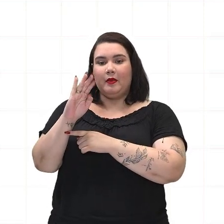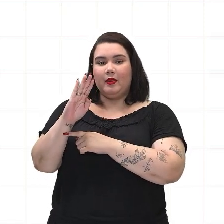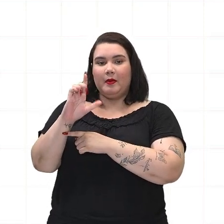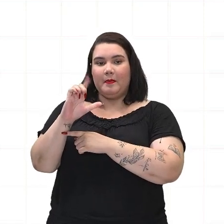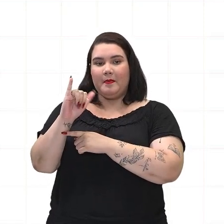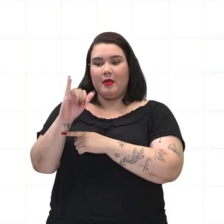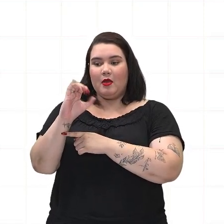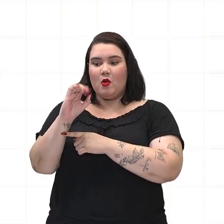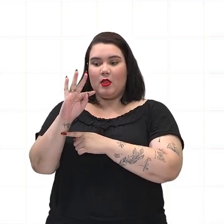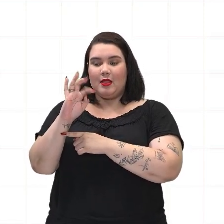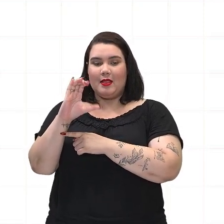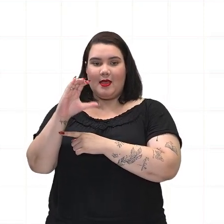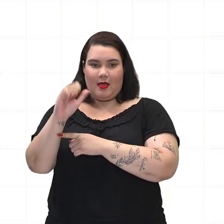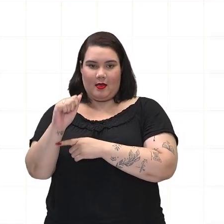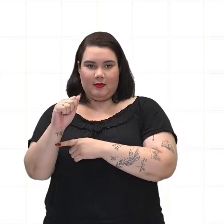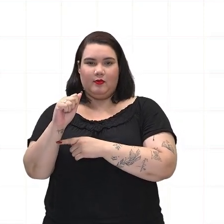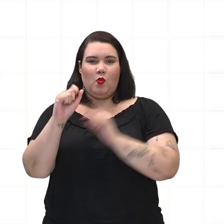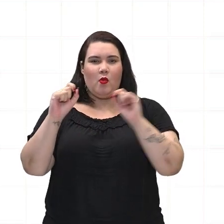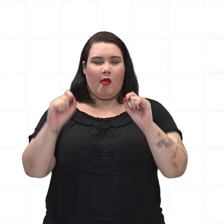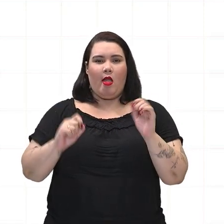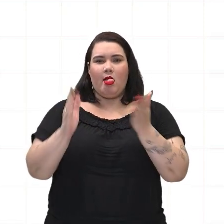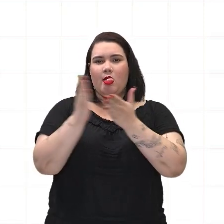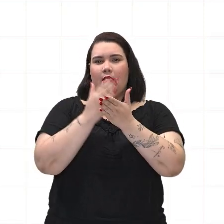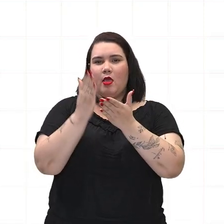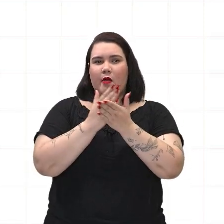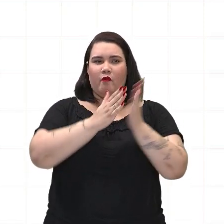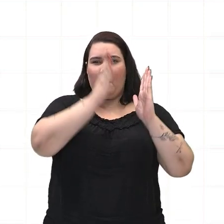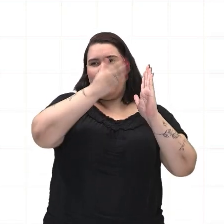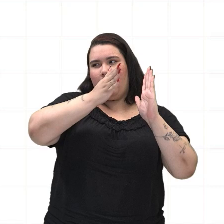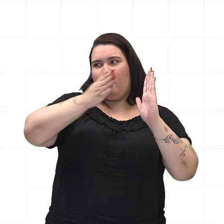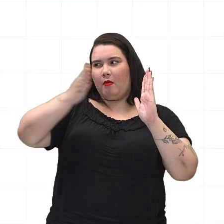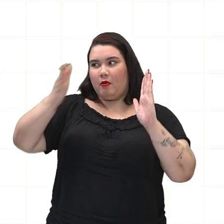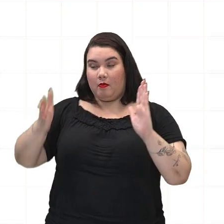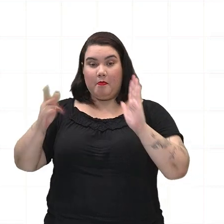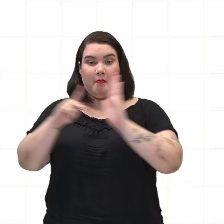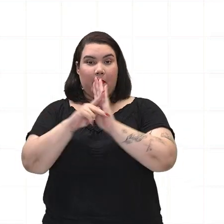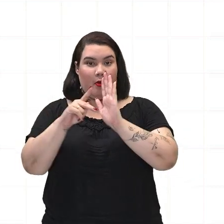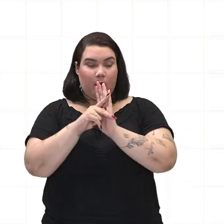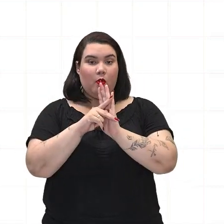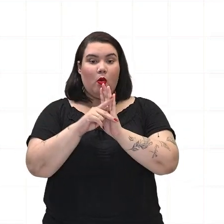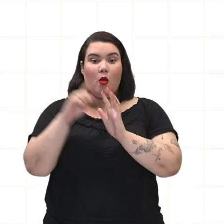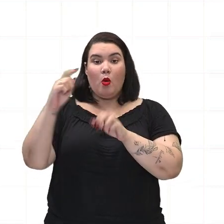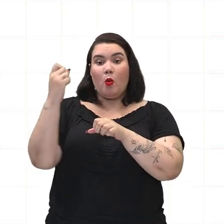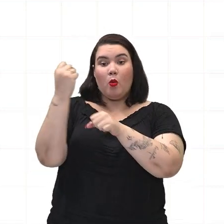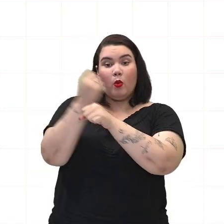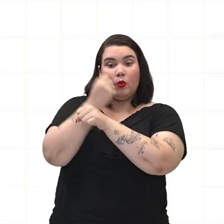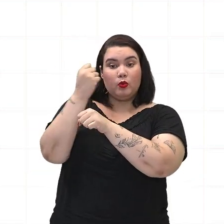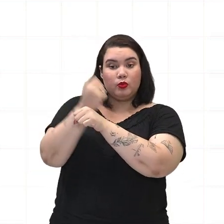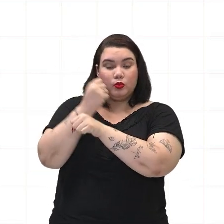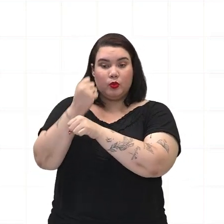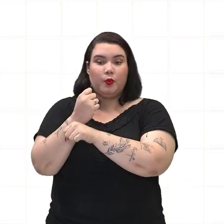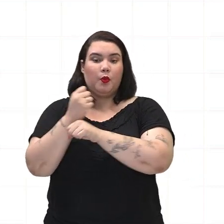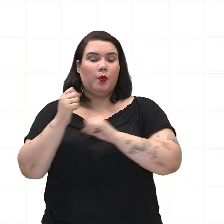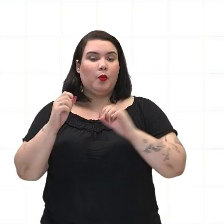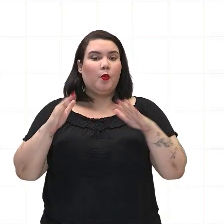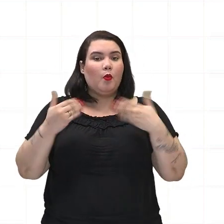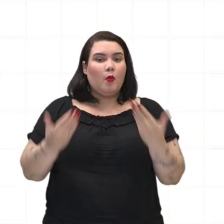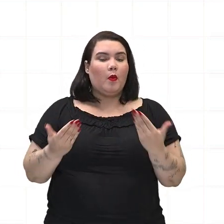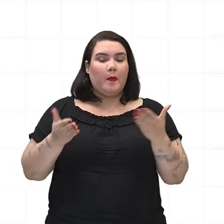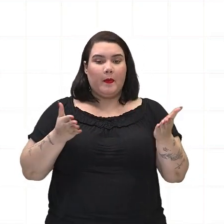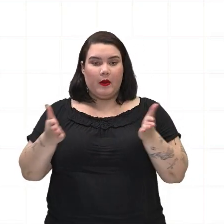essa biblioteca, né, será construída a partir do momento, né, em que a